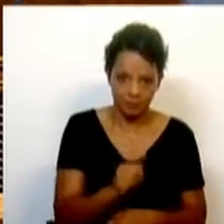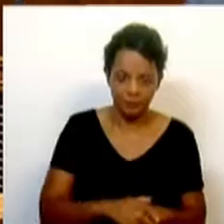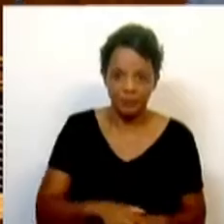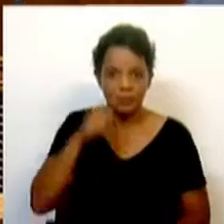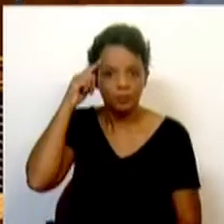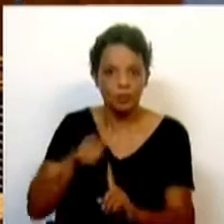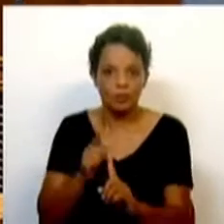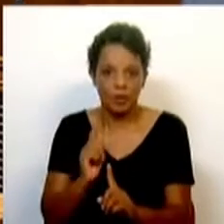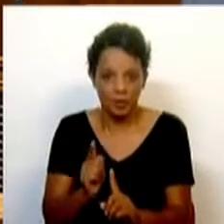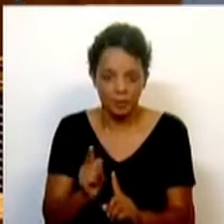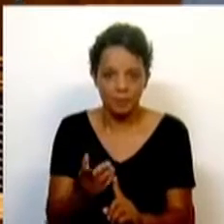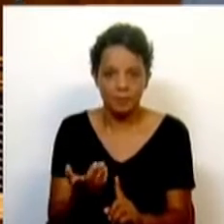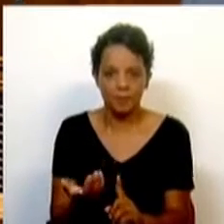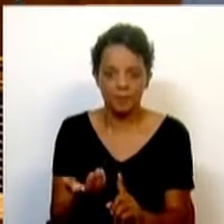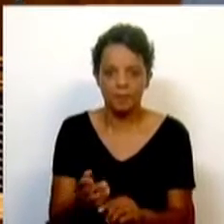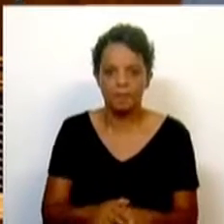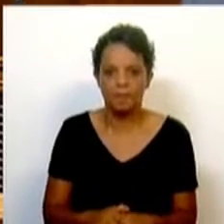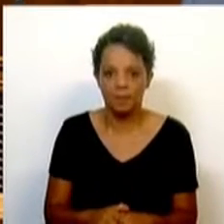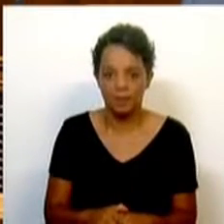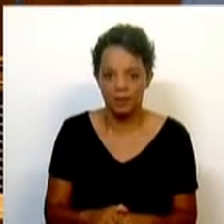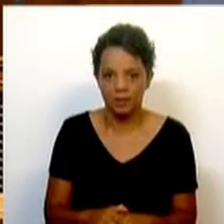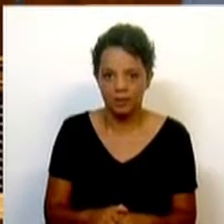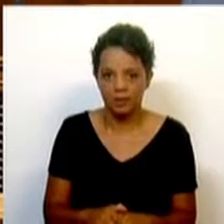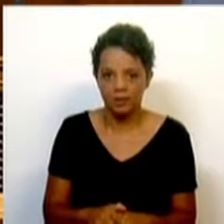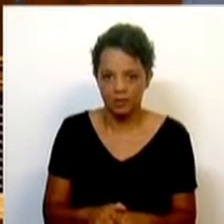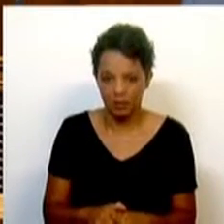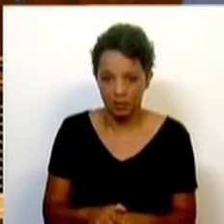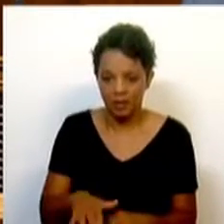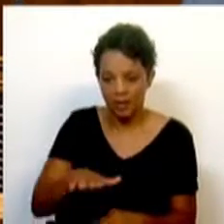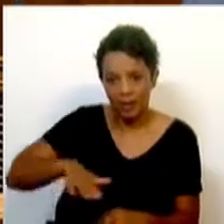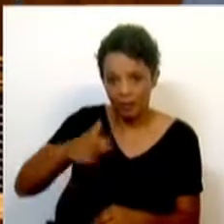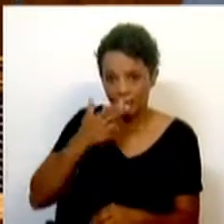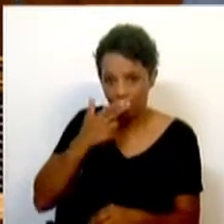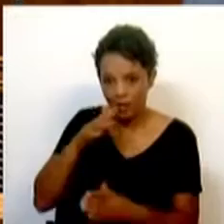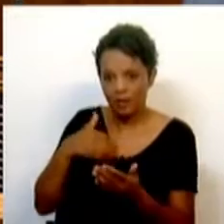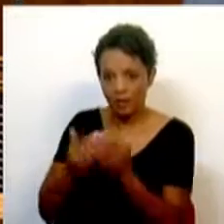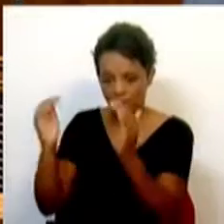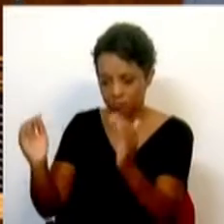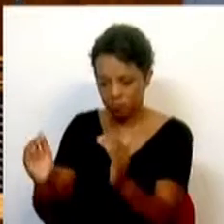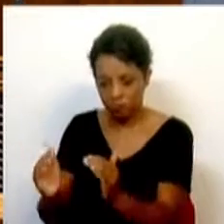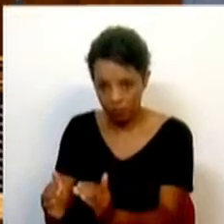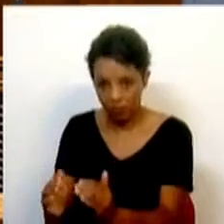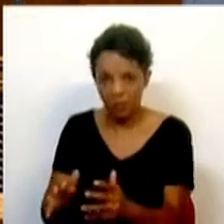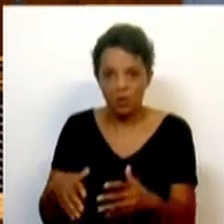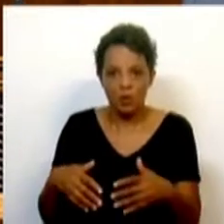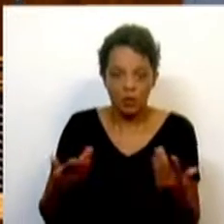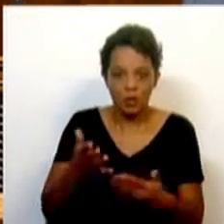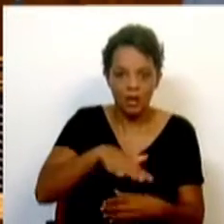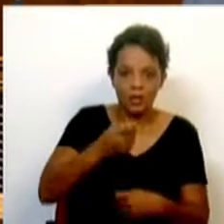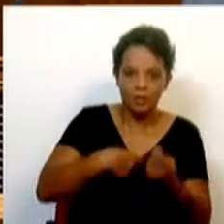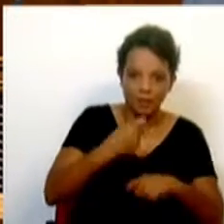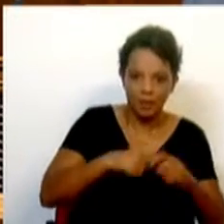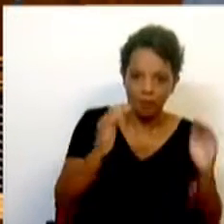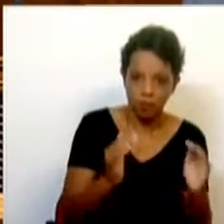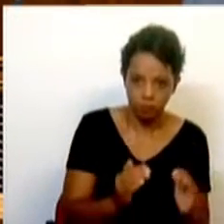pretendemos é, ao diminuir os locais onde é possível fumar, ou ao diminuir os postos de venda